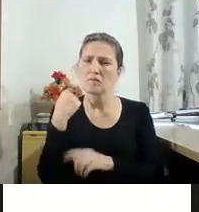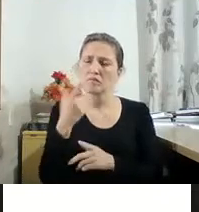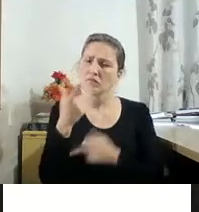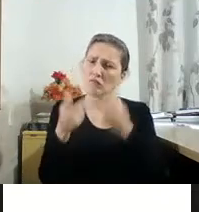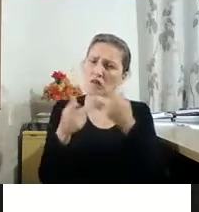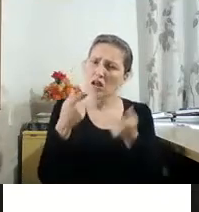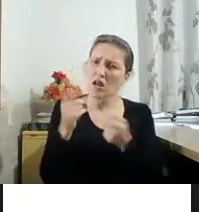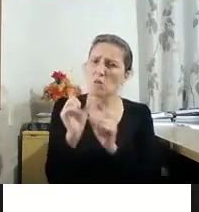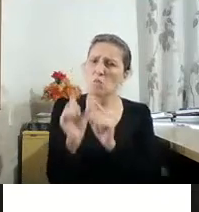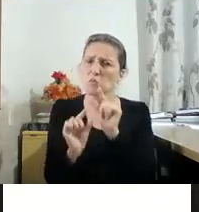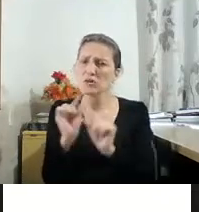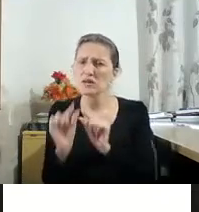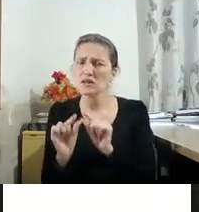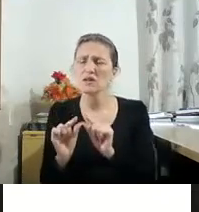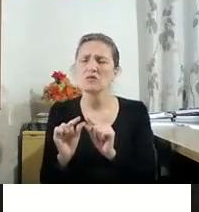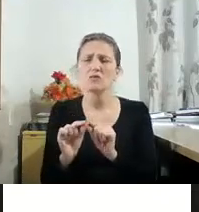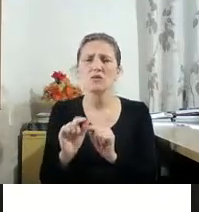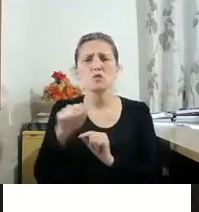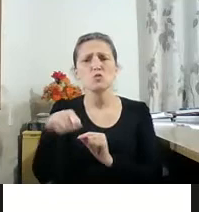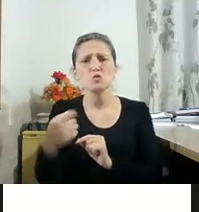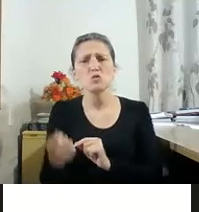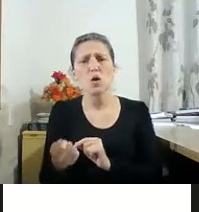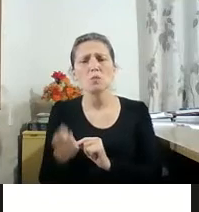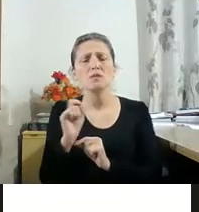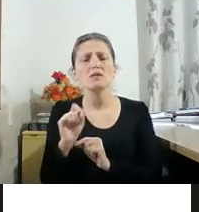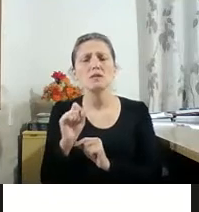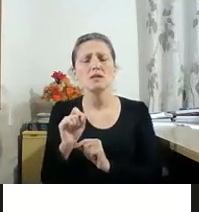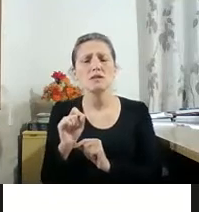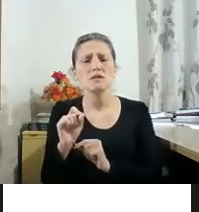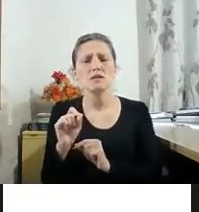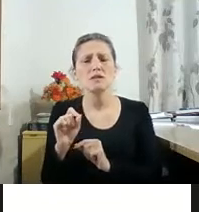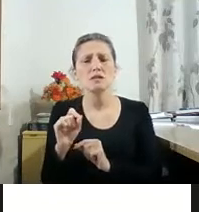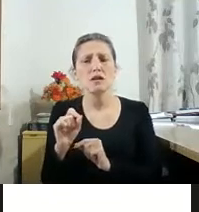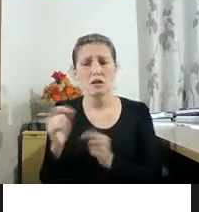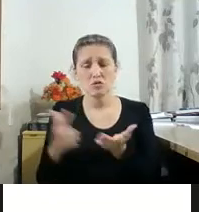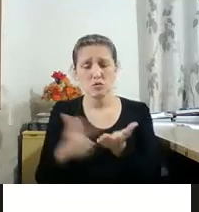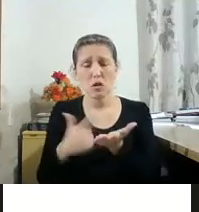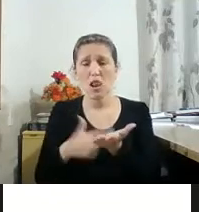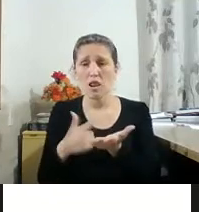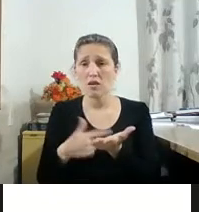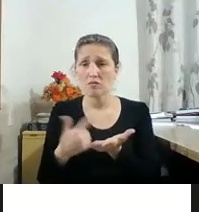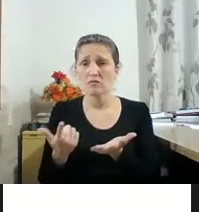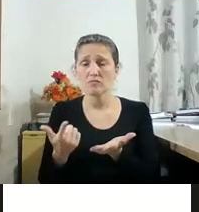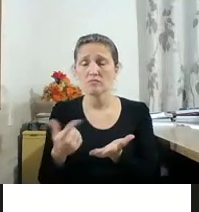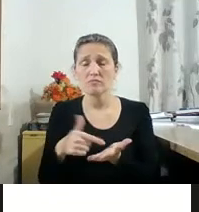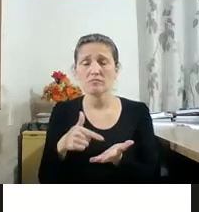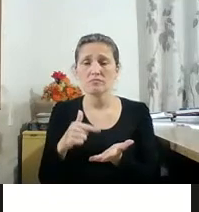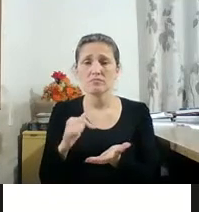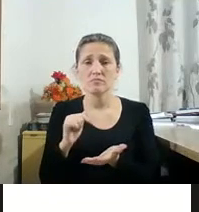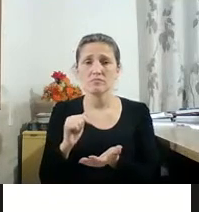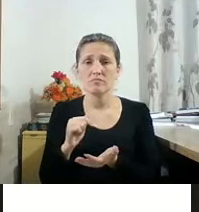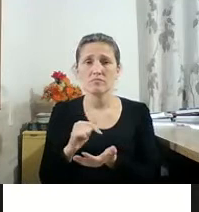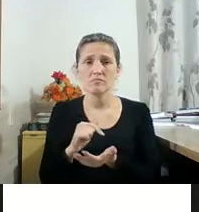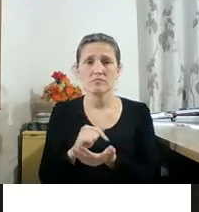relato sobre esse livro, o Boris. E